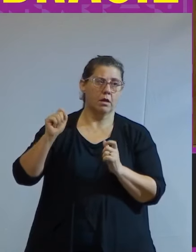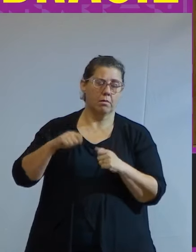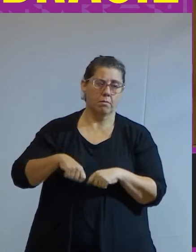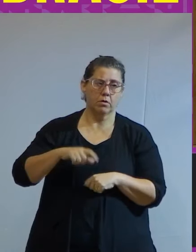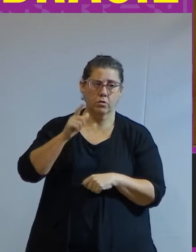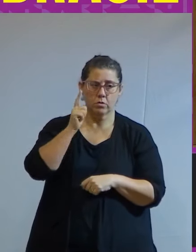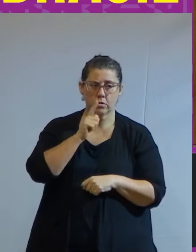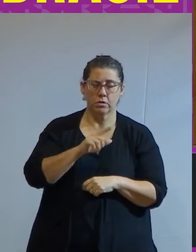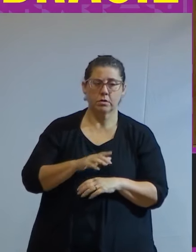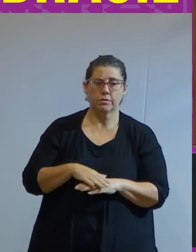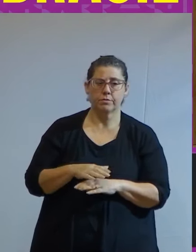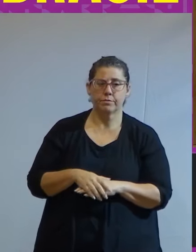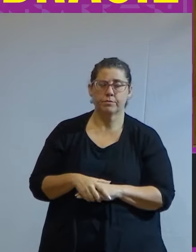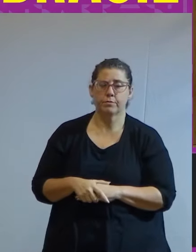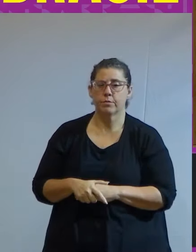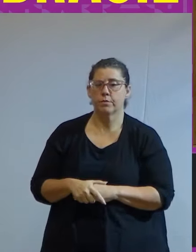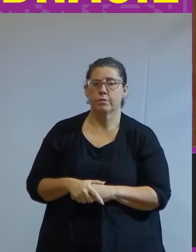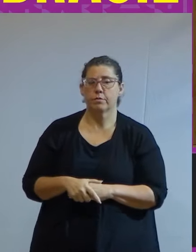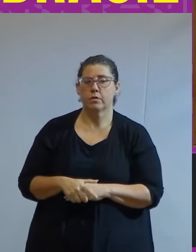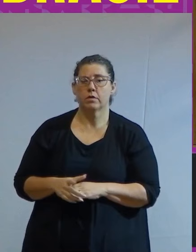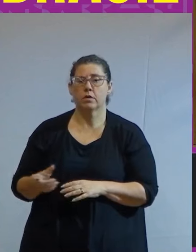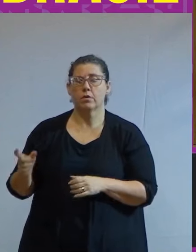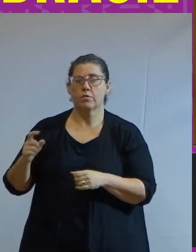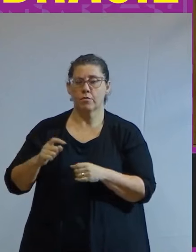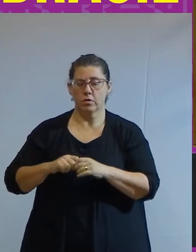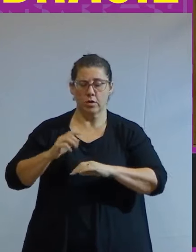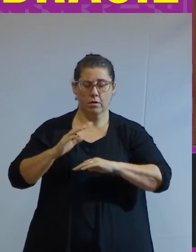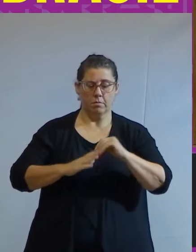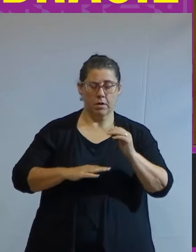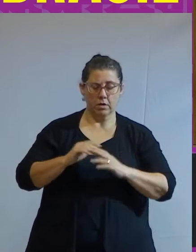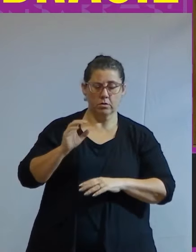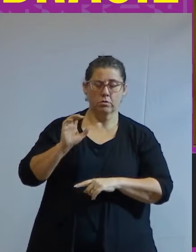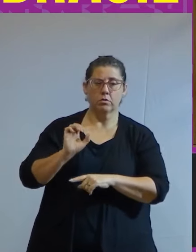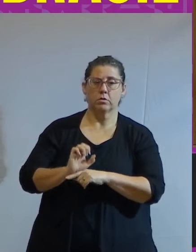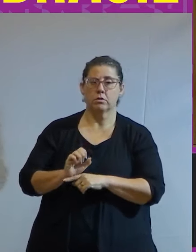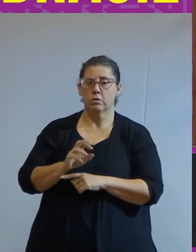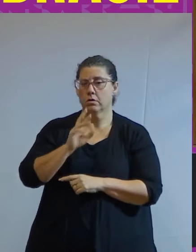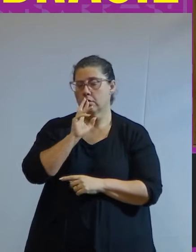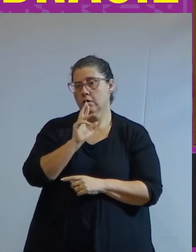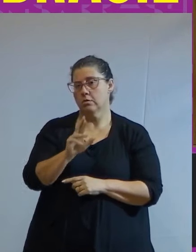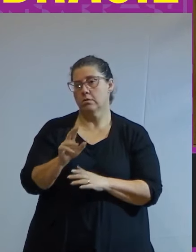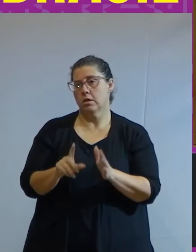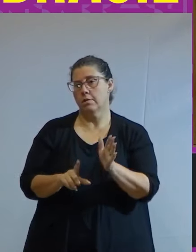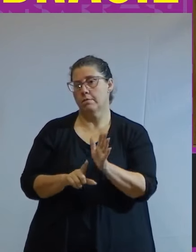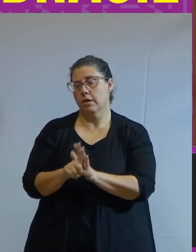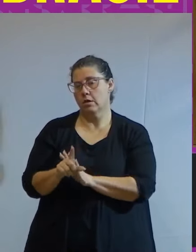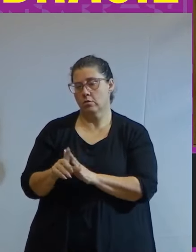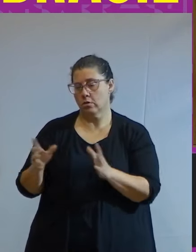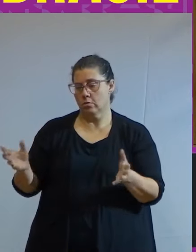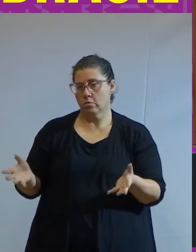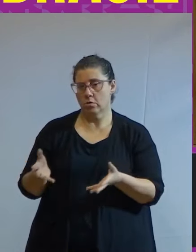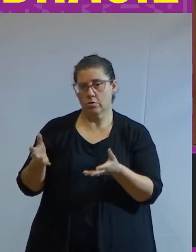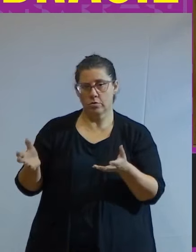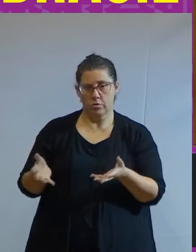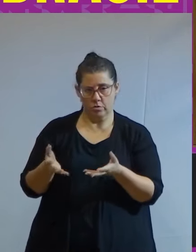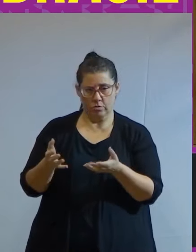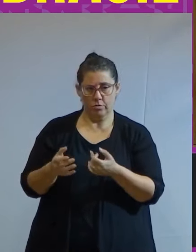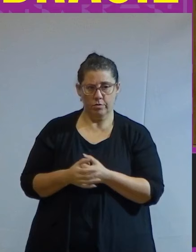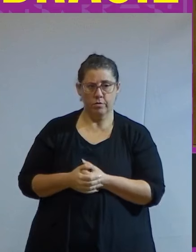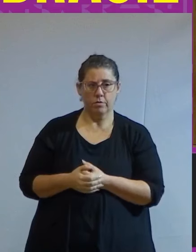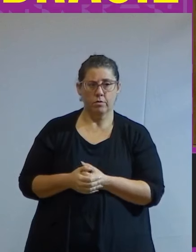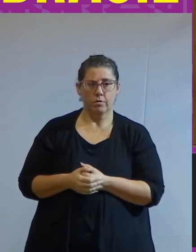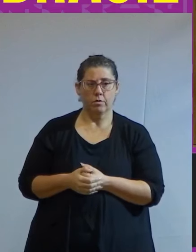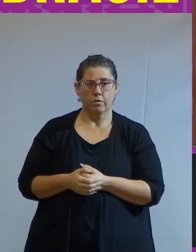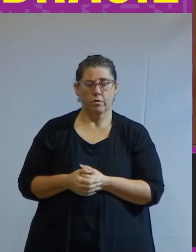configurar voltaremos a atuação do Estado para responder a pergunta que motivou a realização desta mesa